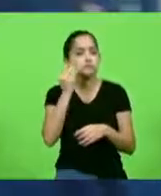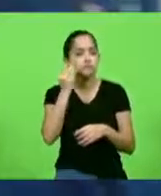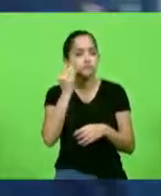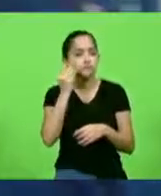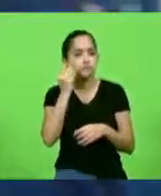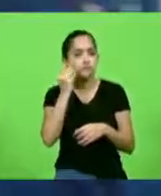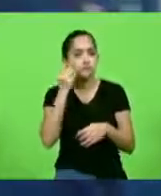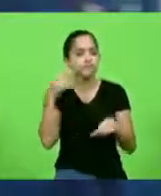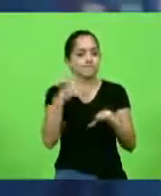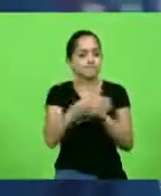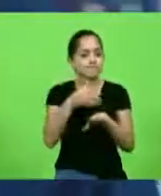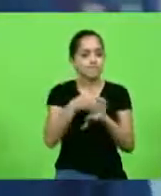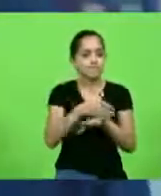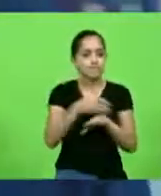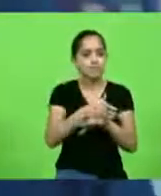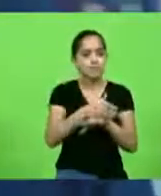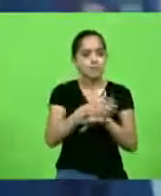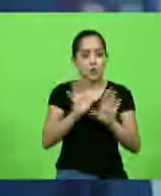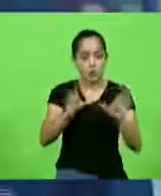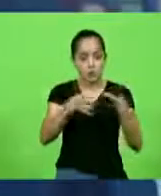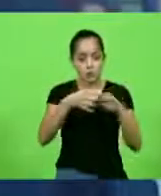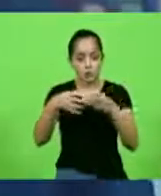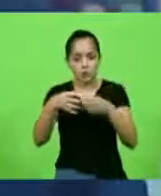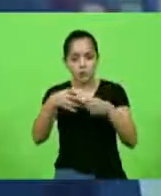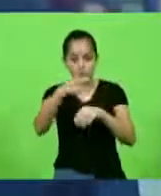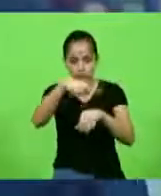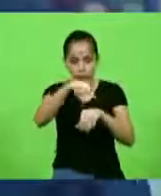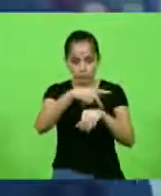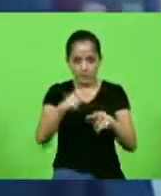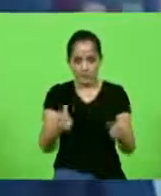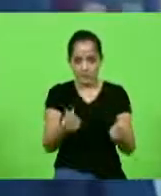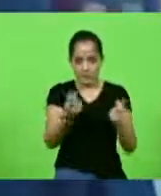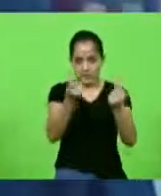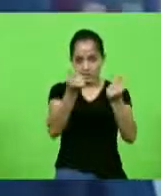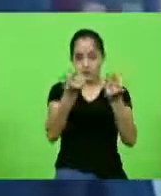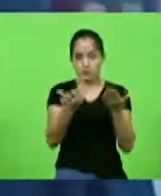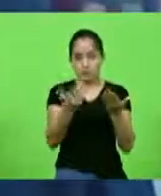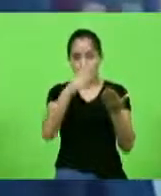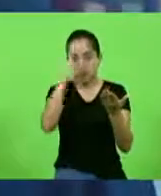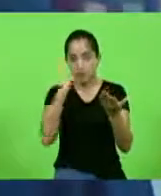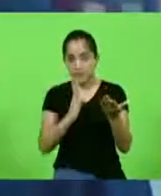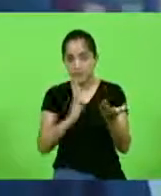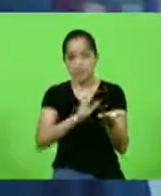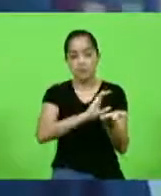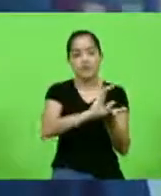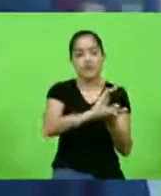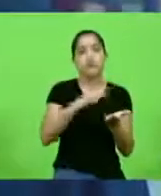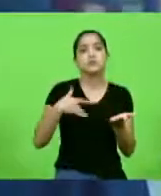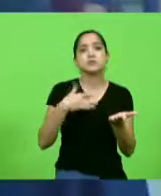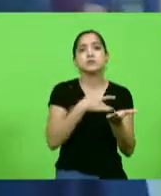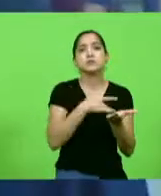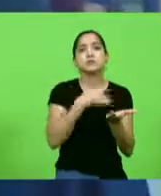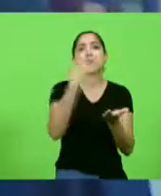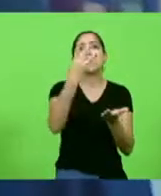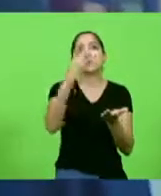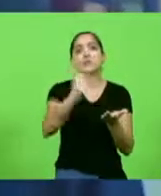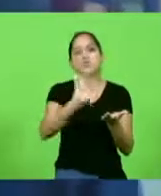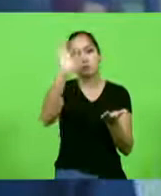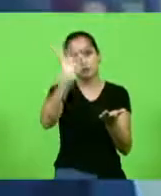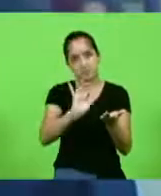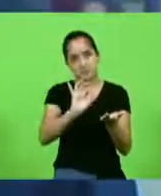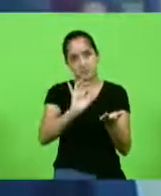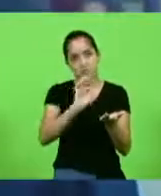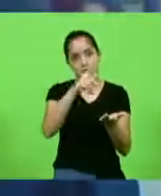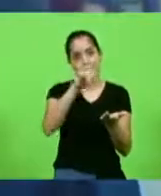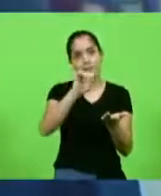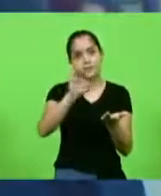chamada Clube dos Países Ricos. Bom, voltando ao tema, o Brasil investe em saúde 4% do seu PIB,